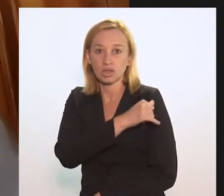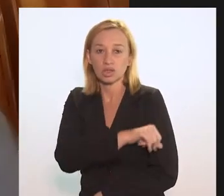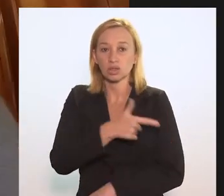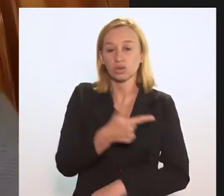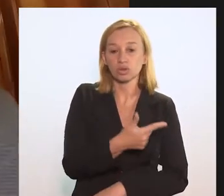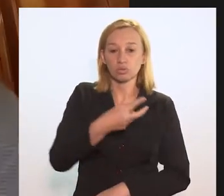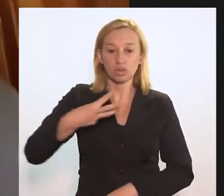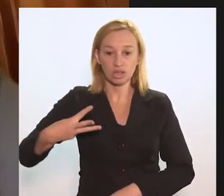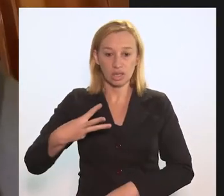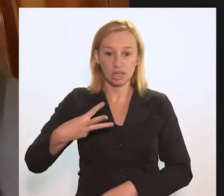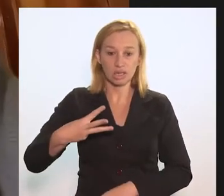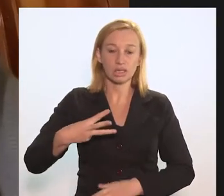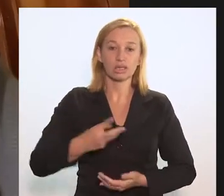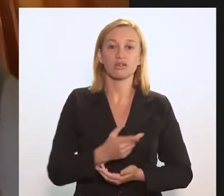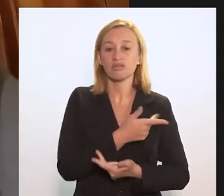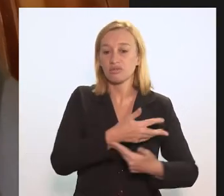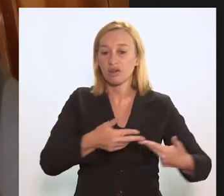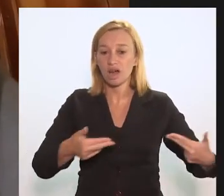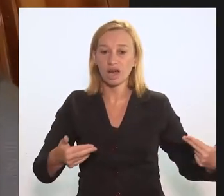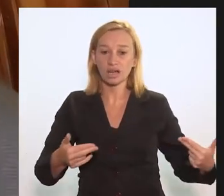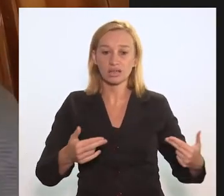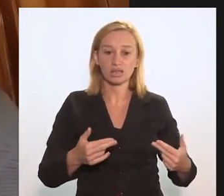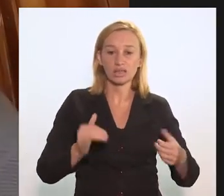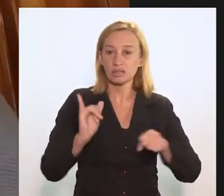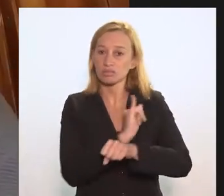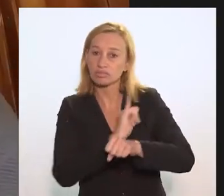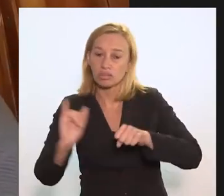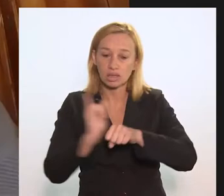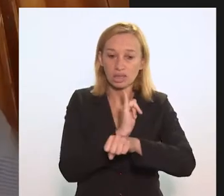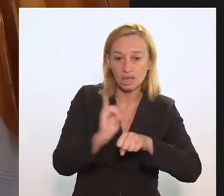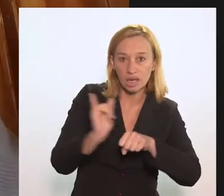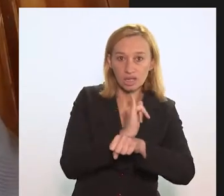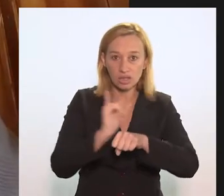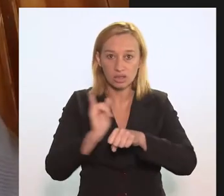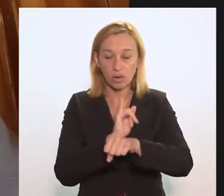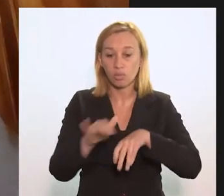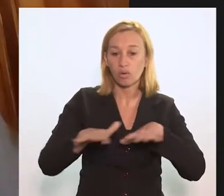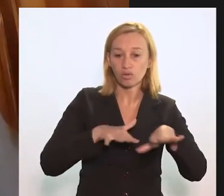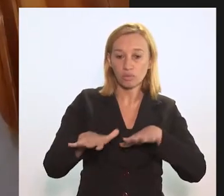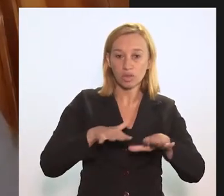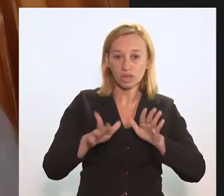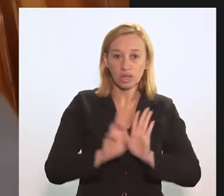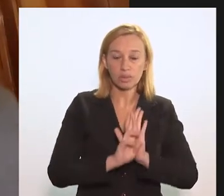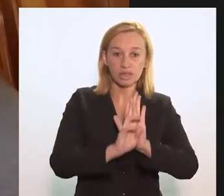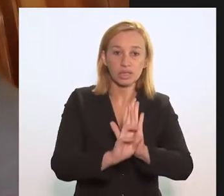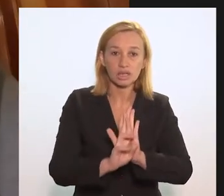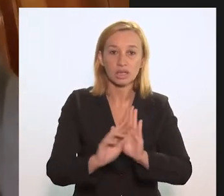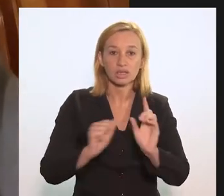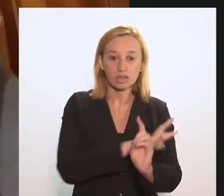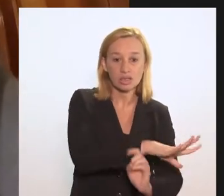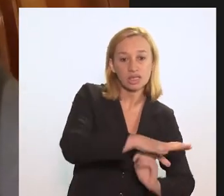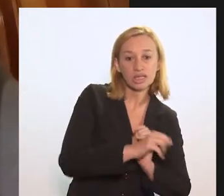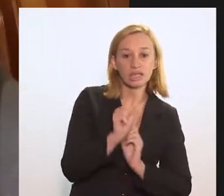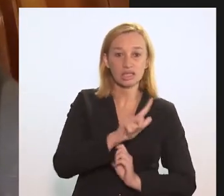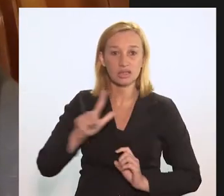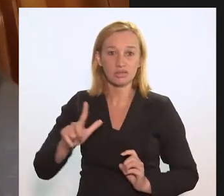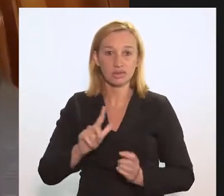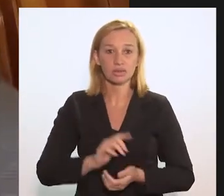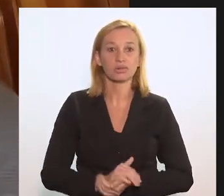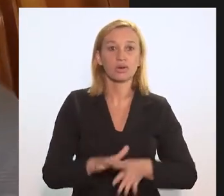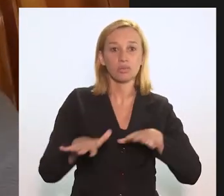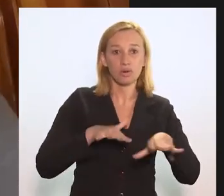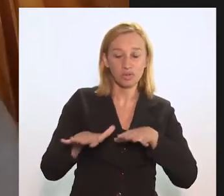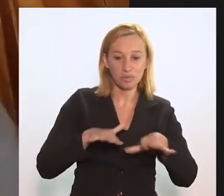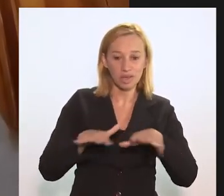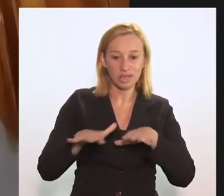que desde 2003 vem movendo uma série de articulações, que o movimento de representação da sociedade civil organizada, do